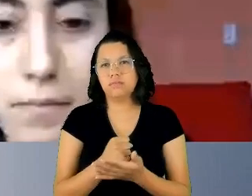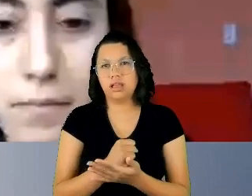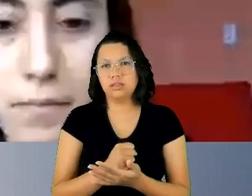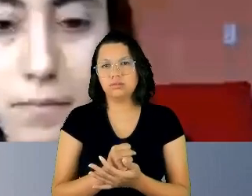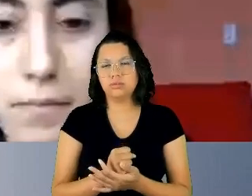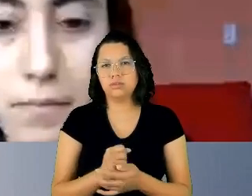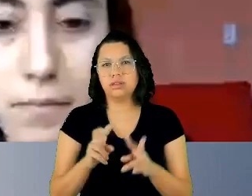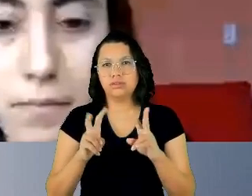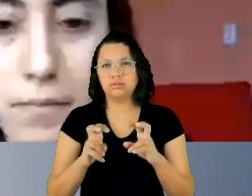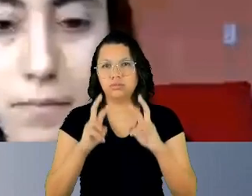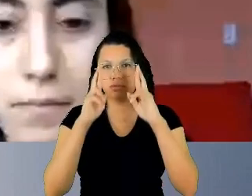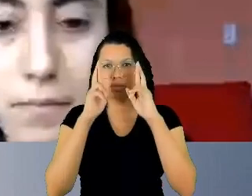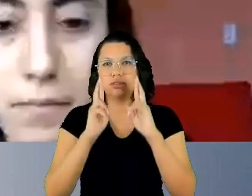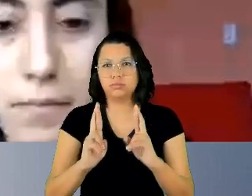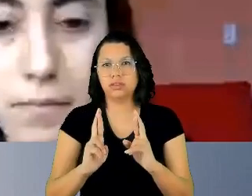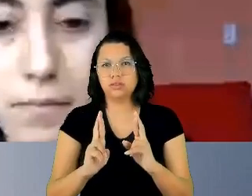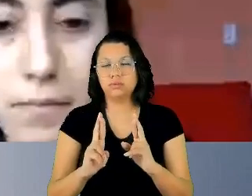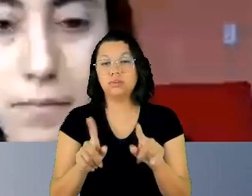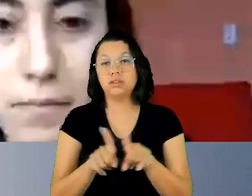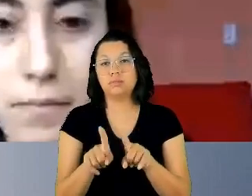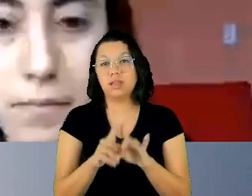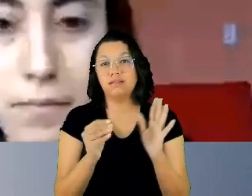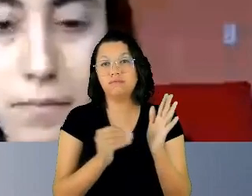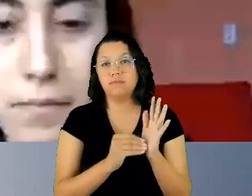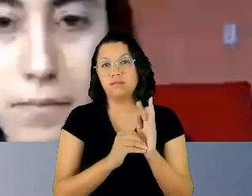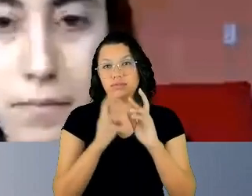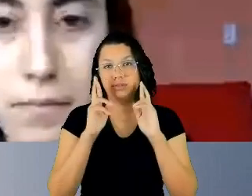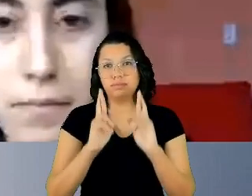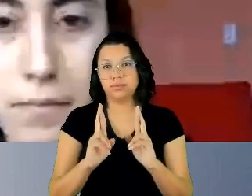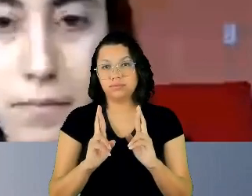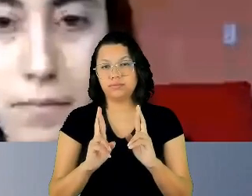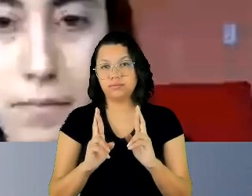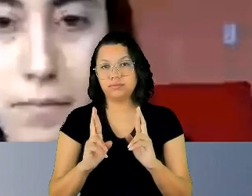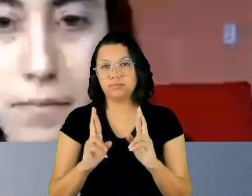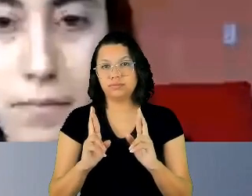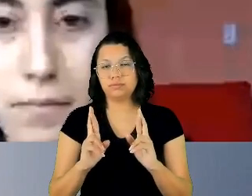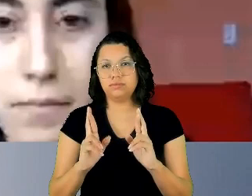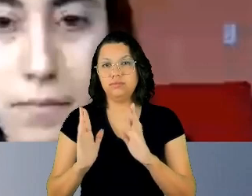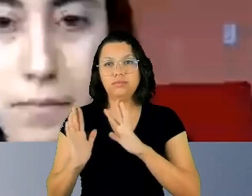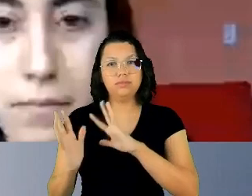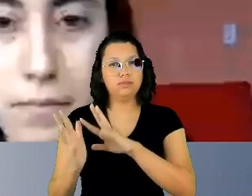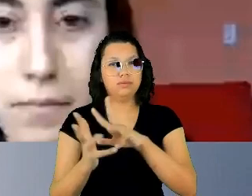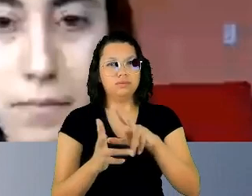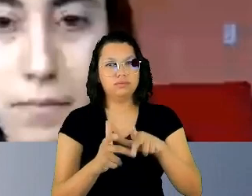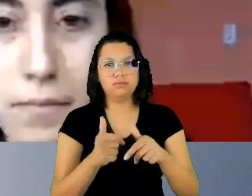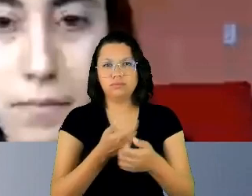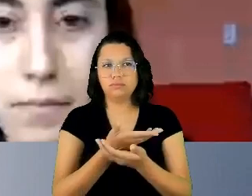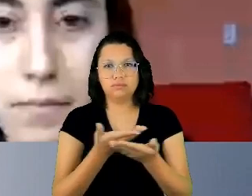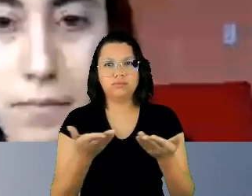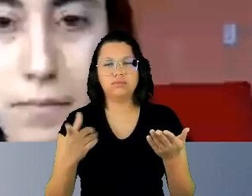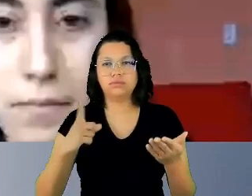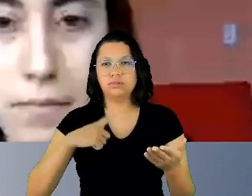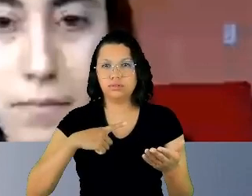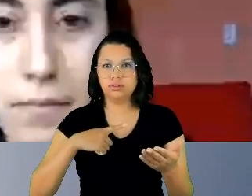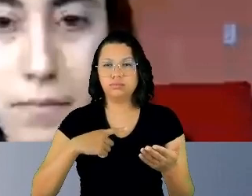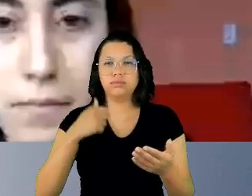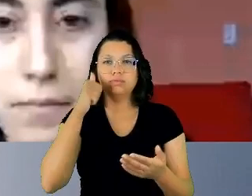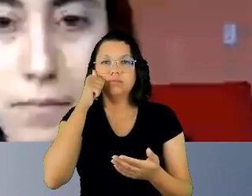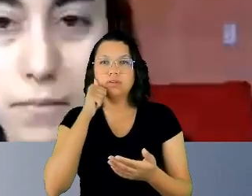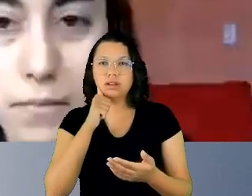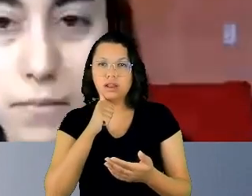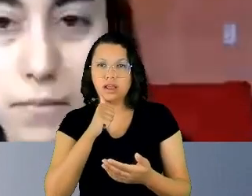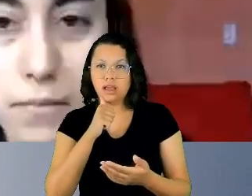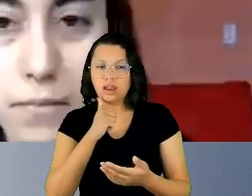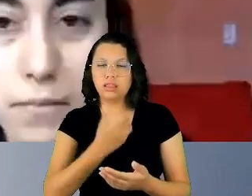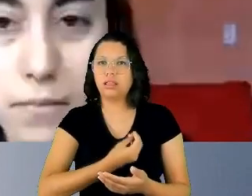ou melhor, as faltas de respeito. Todos nós temos mulheres nas nossas